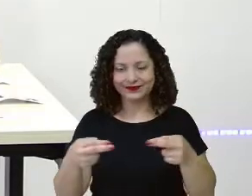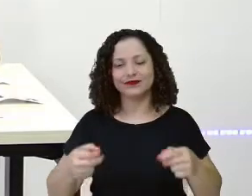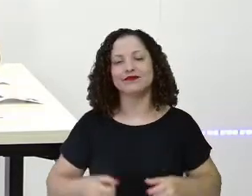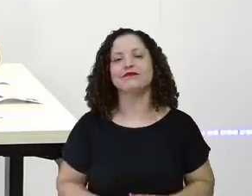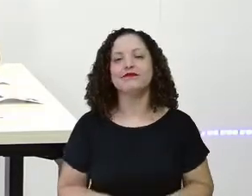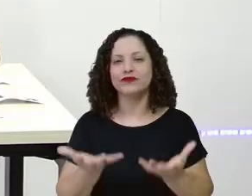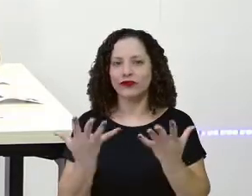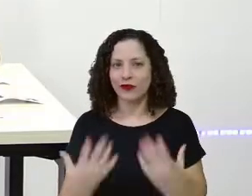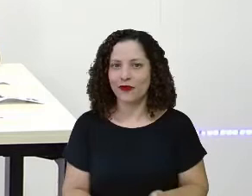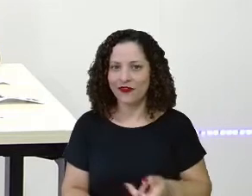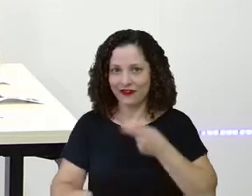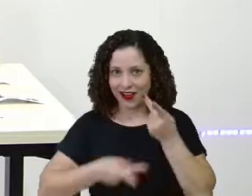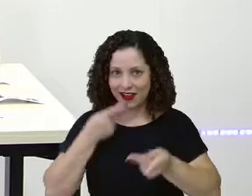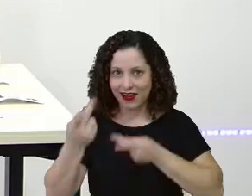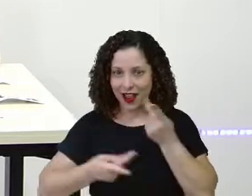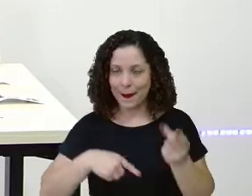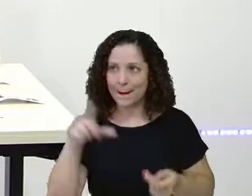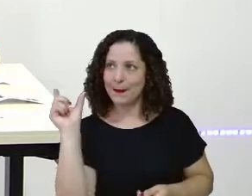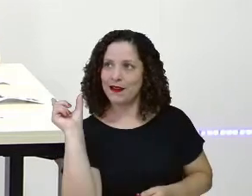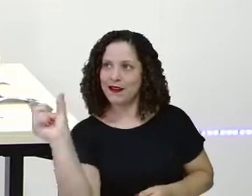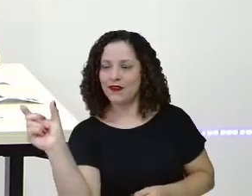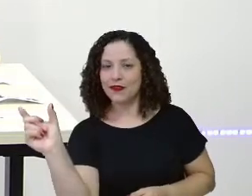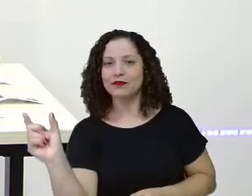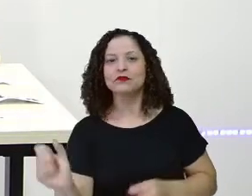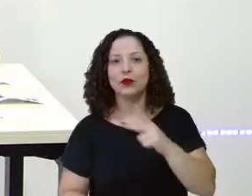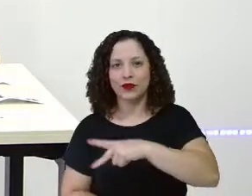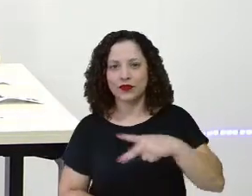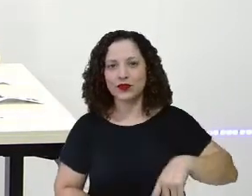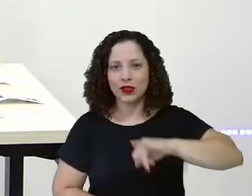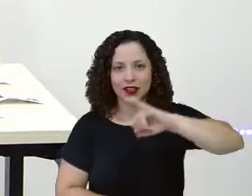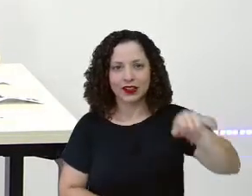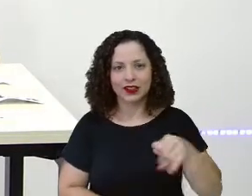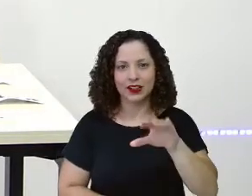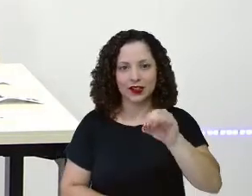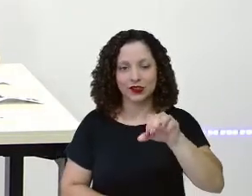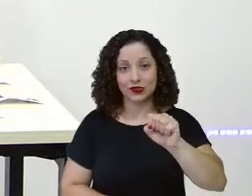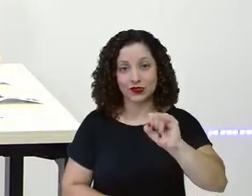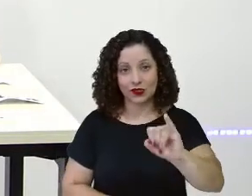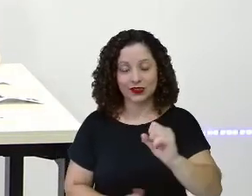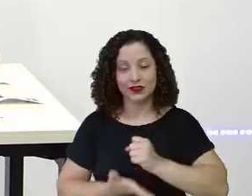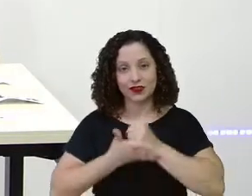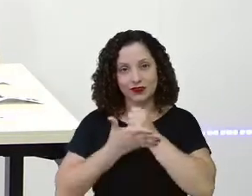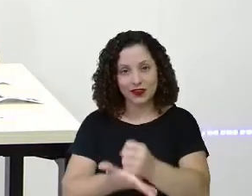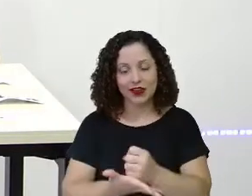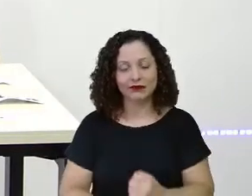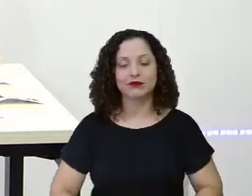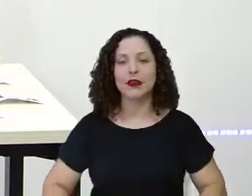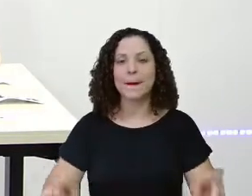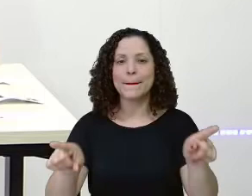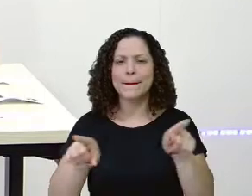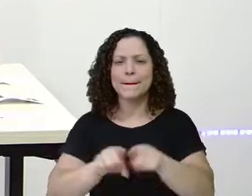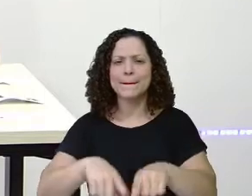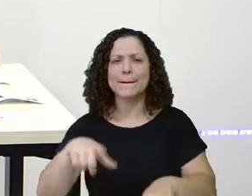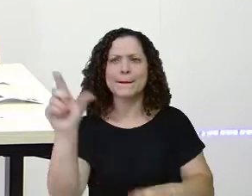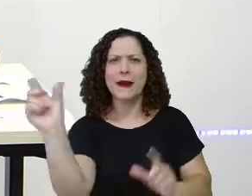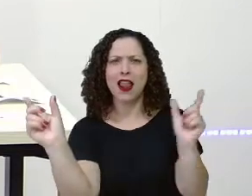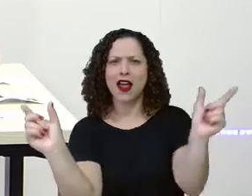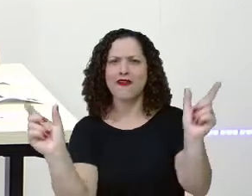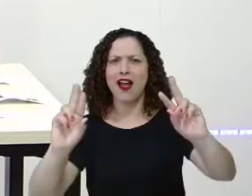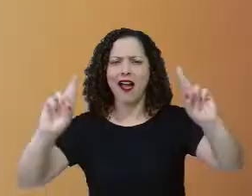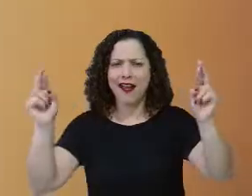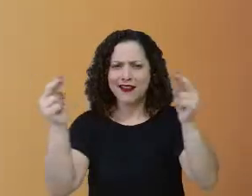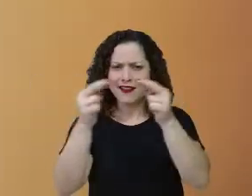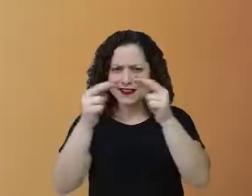Vou repetir! E a professora Josi vai nos ajudar, não é professora? Ajuda! Porque palavras que rimam, mas tem o mesmo som final! Você me mandou